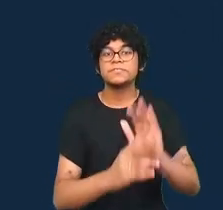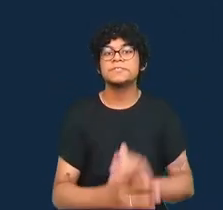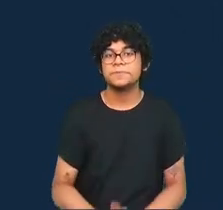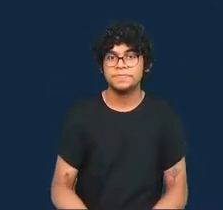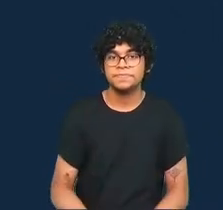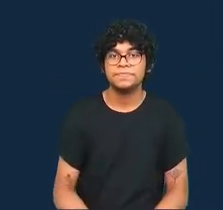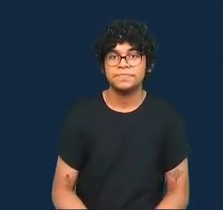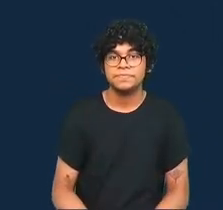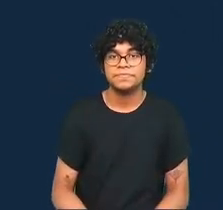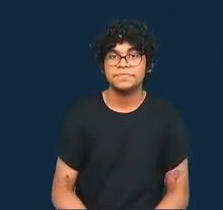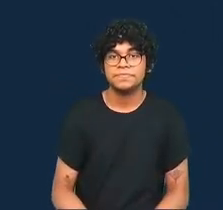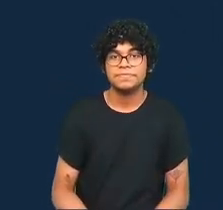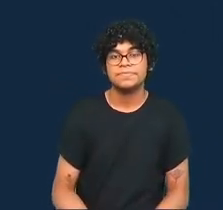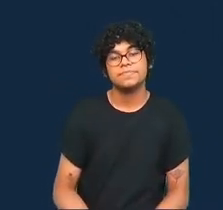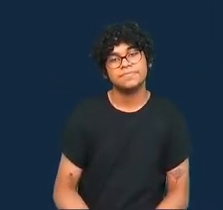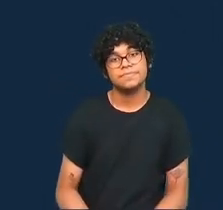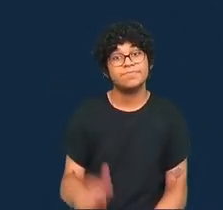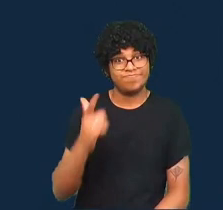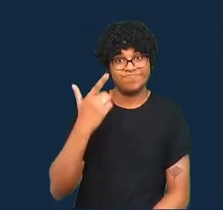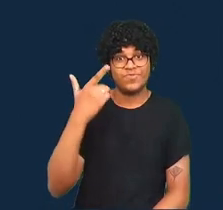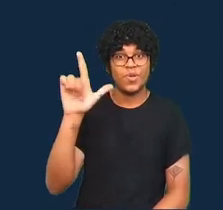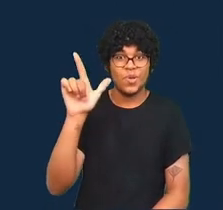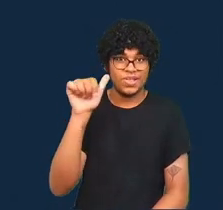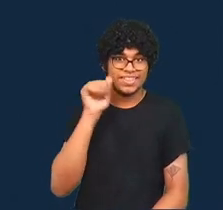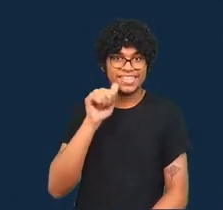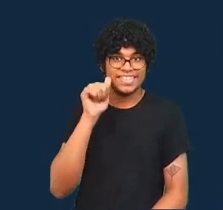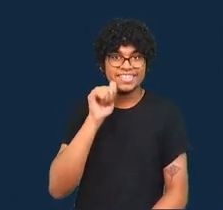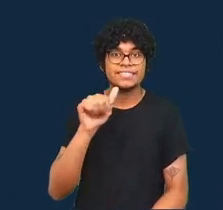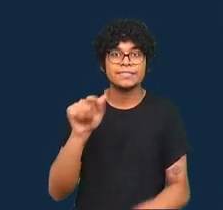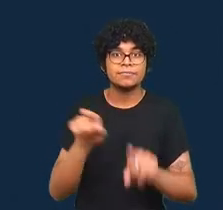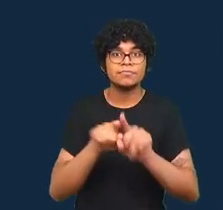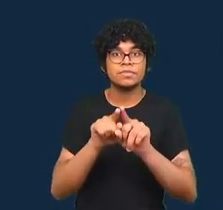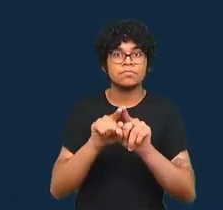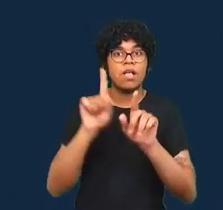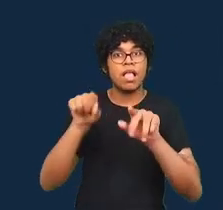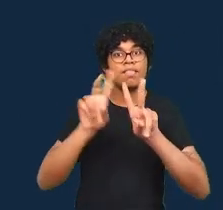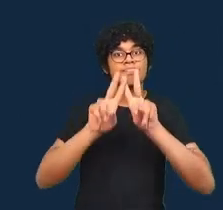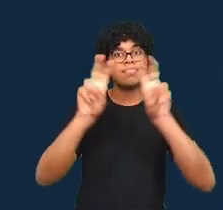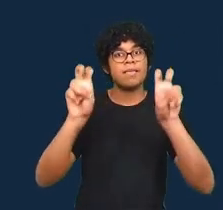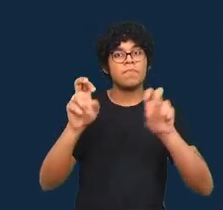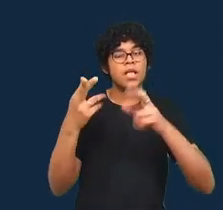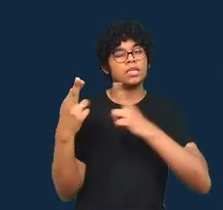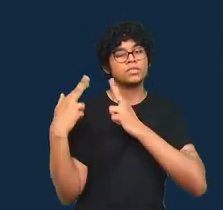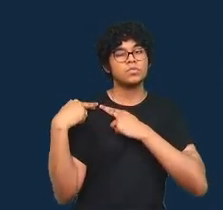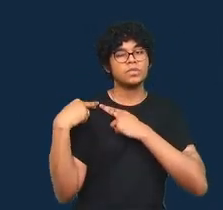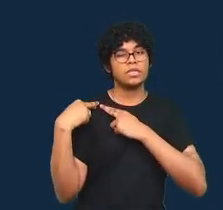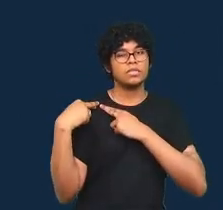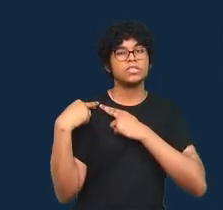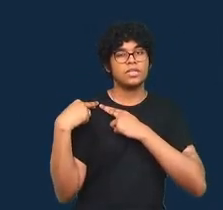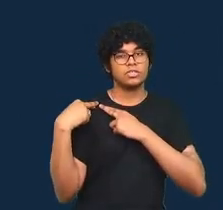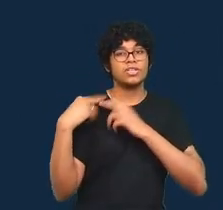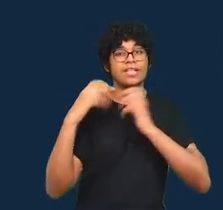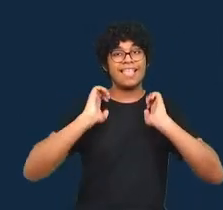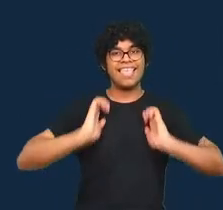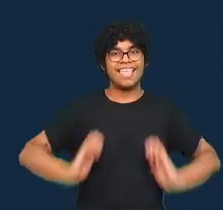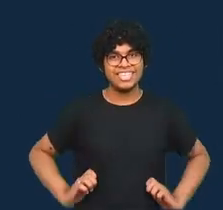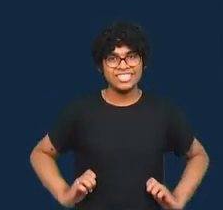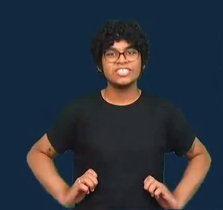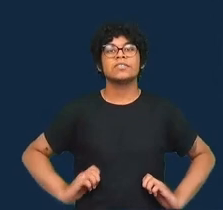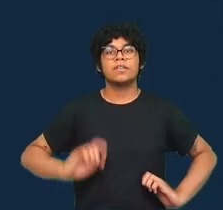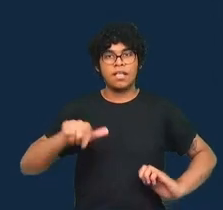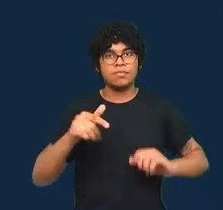chama atenção para responsabilidades éticas que vem com a alavancagem de emoções